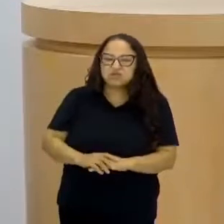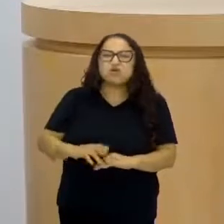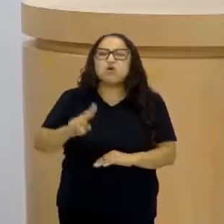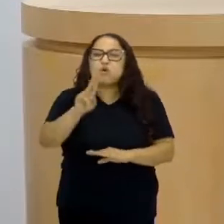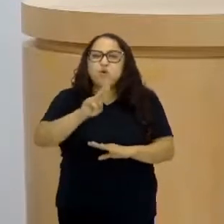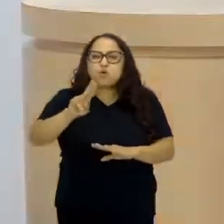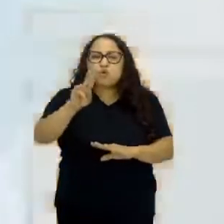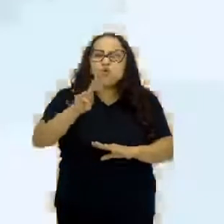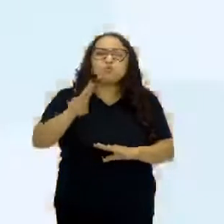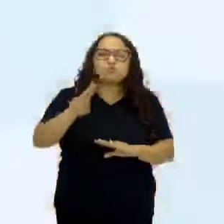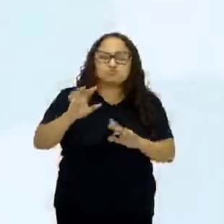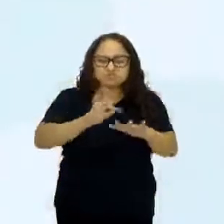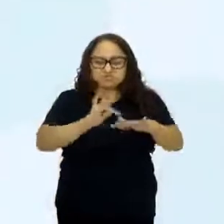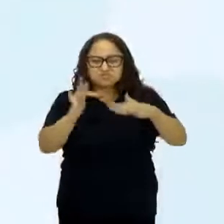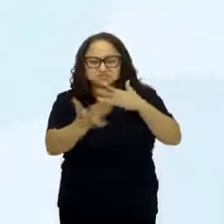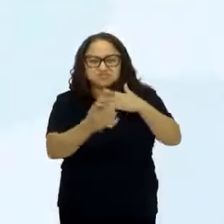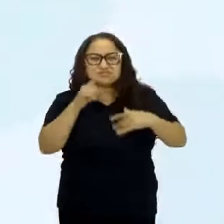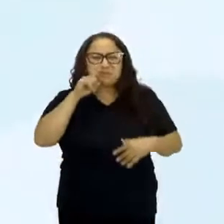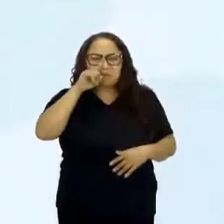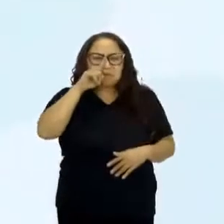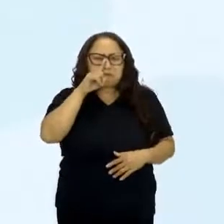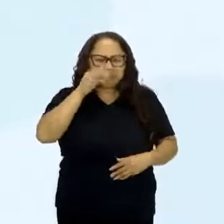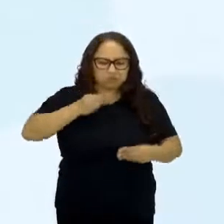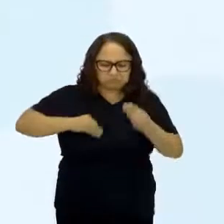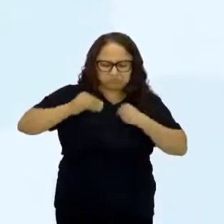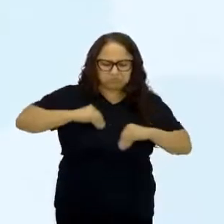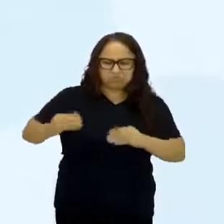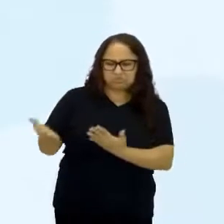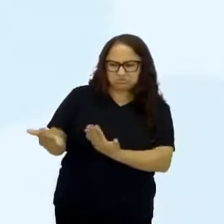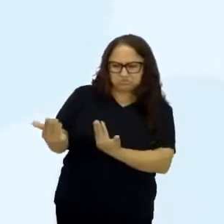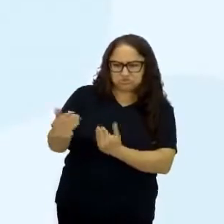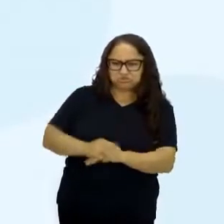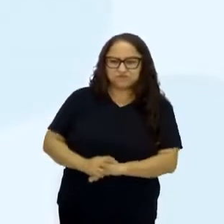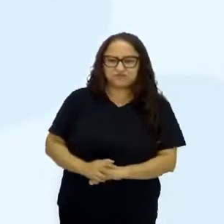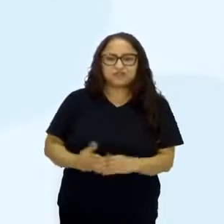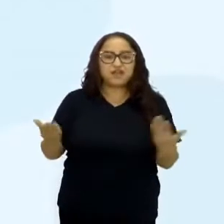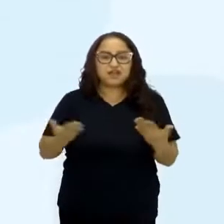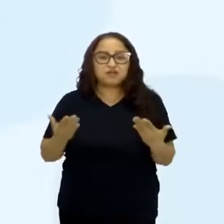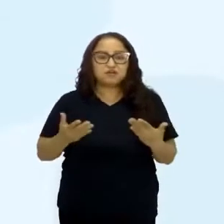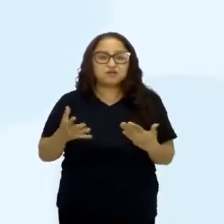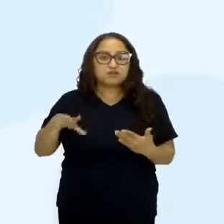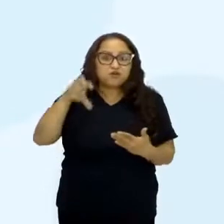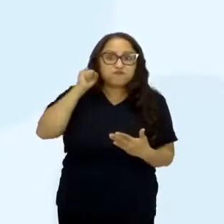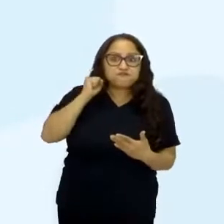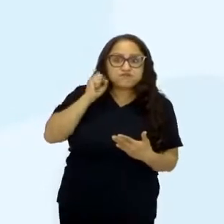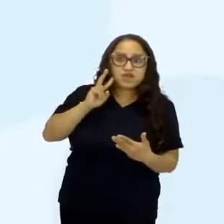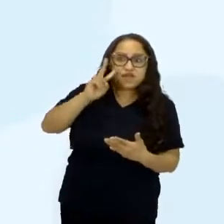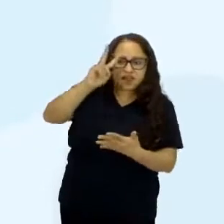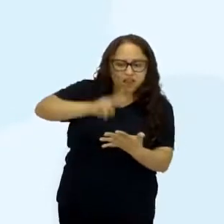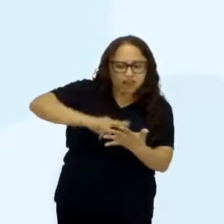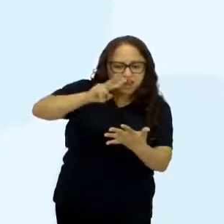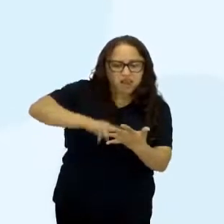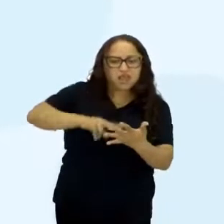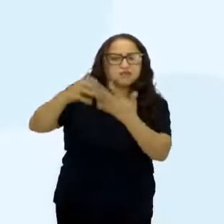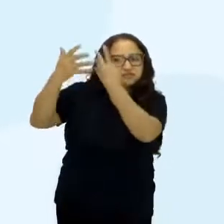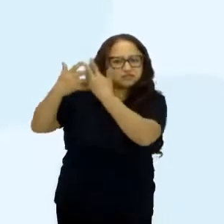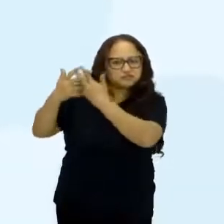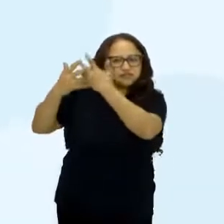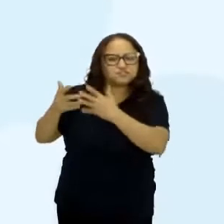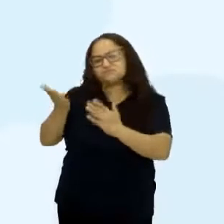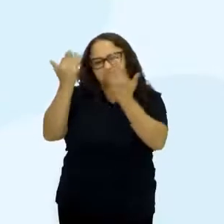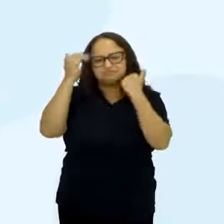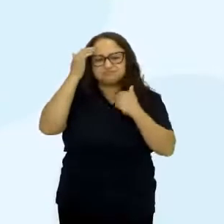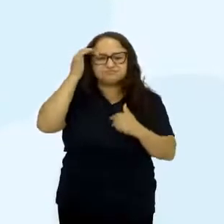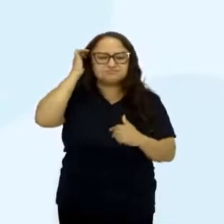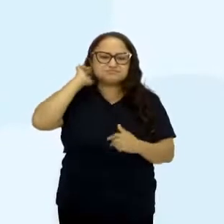sociais agrava sinais depressivos nos jovens. Então vamos ouvir, ler e refletir um pouquinho com vocês. Então vamos lá?